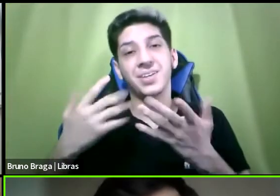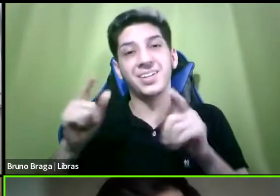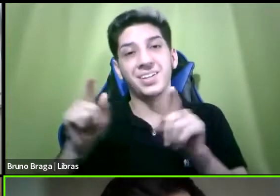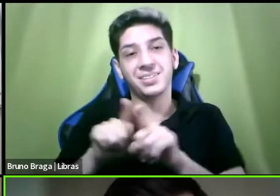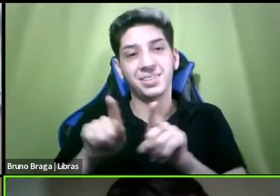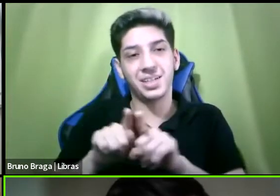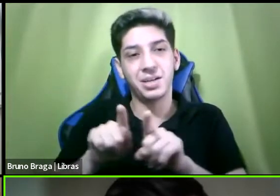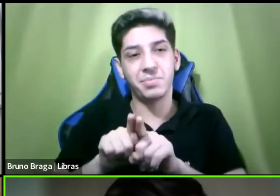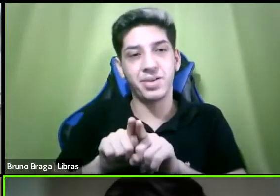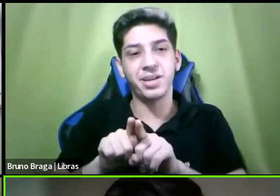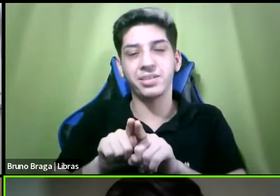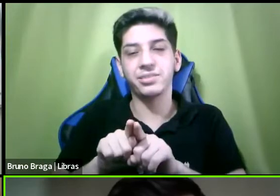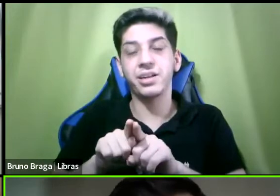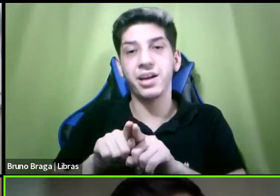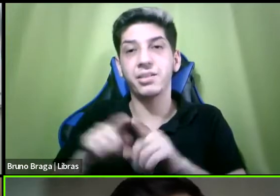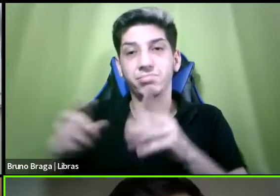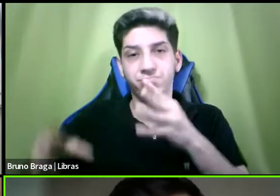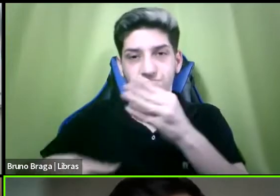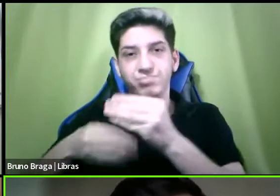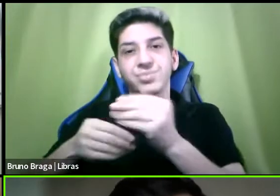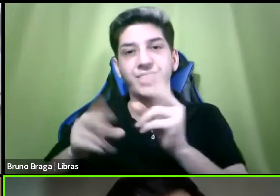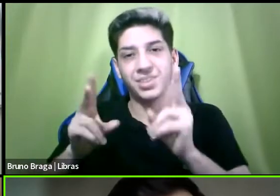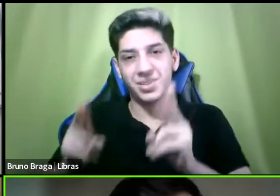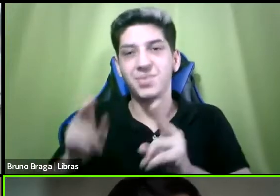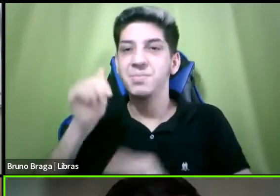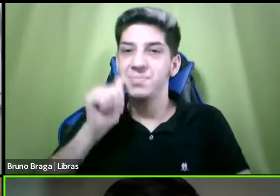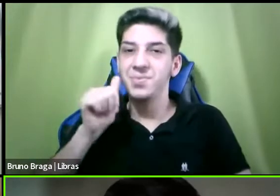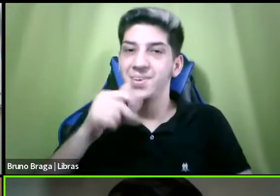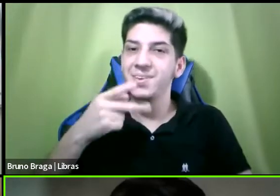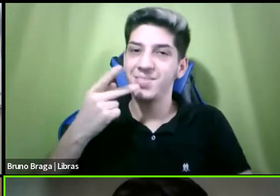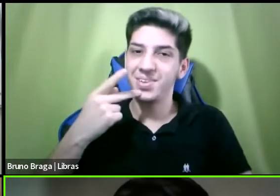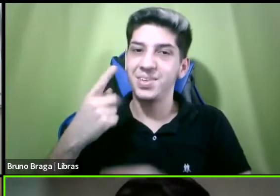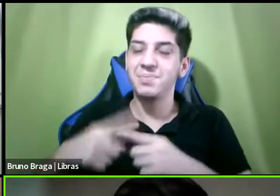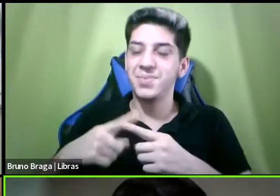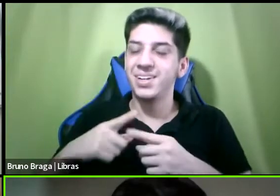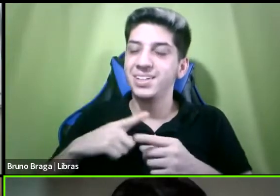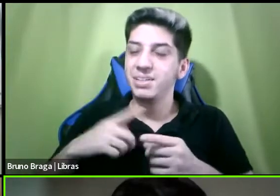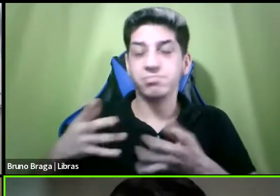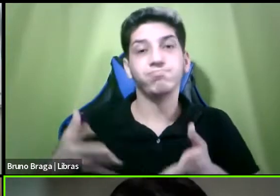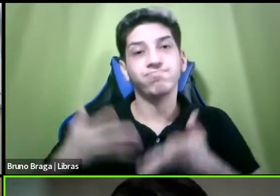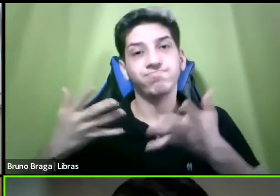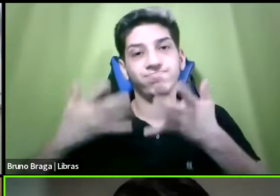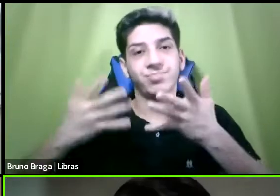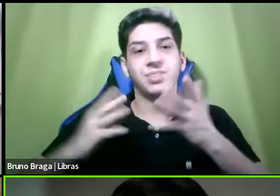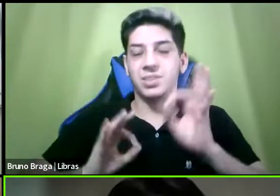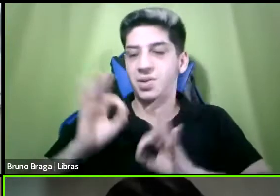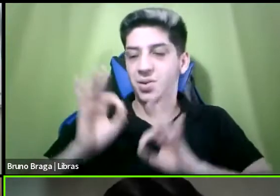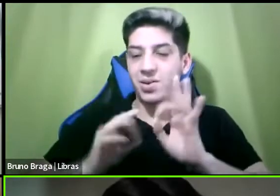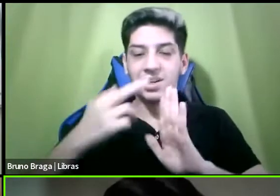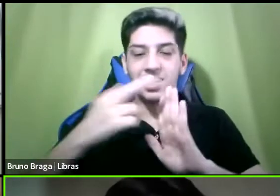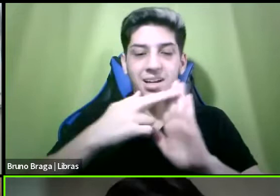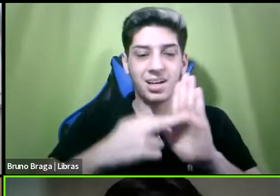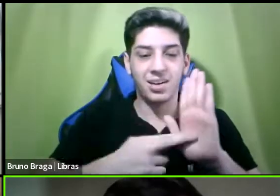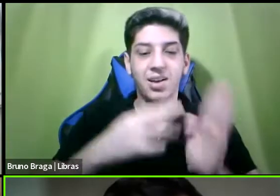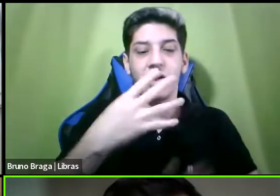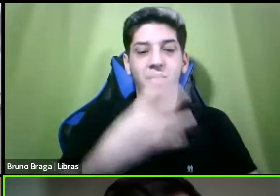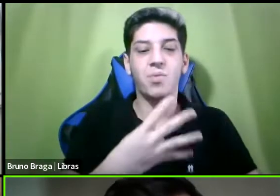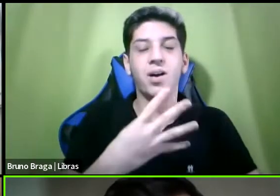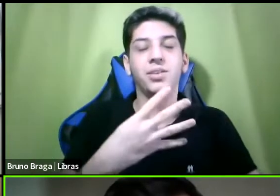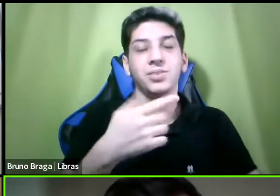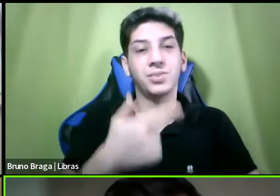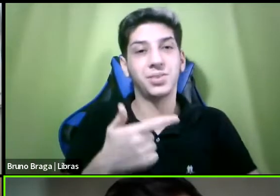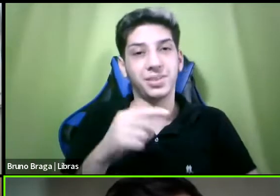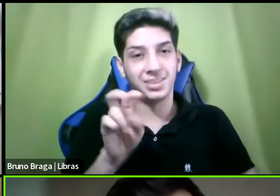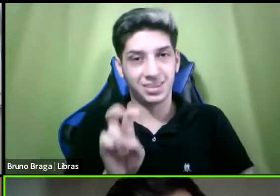Luciana disse porque uma das inspirações né para a construção da resolução 425 né Luciana